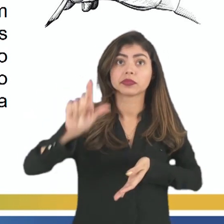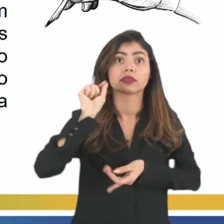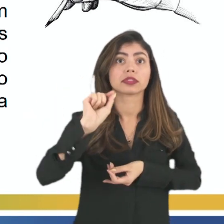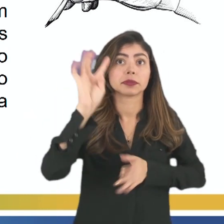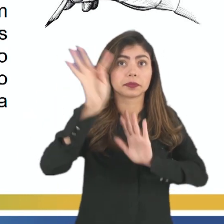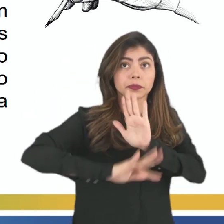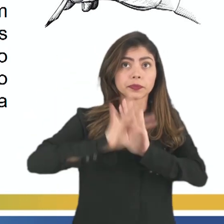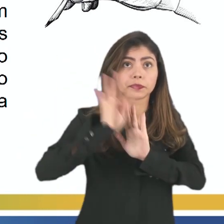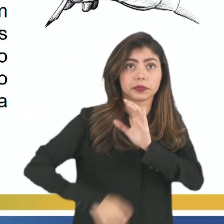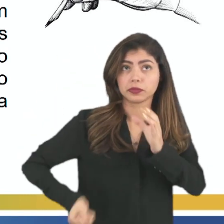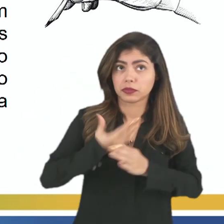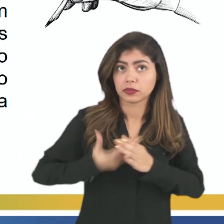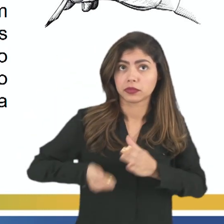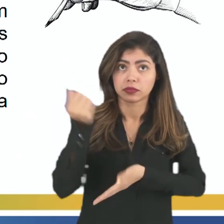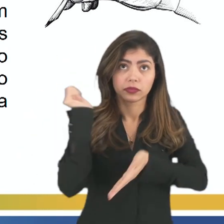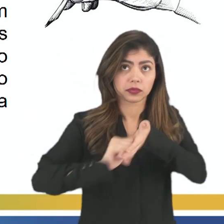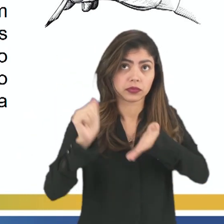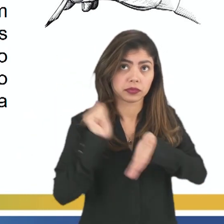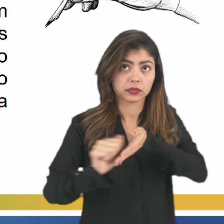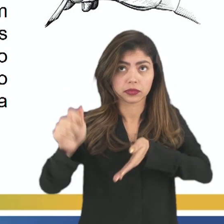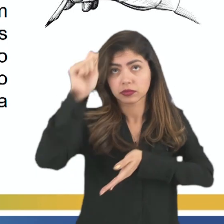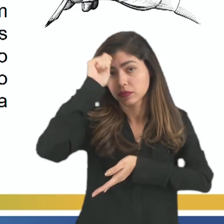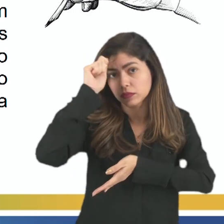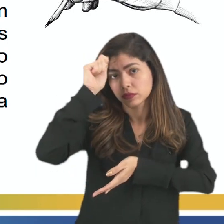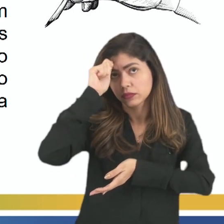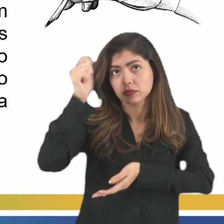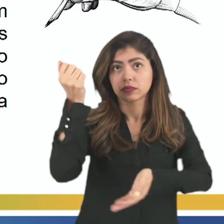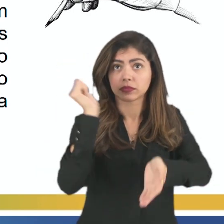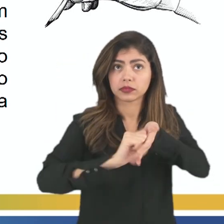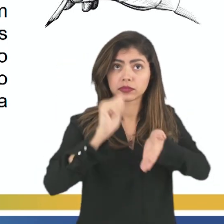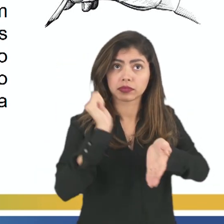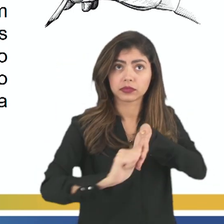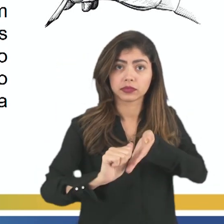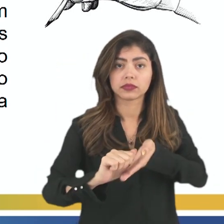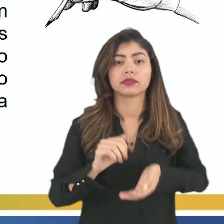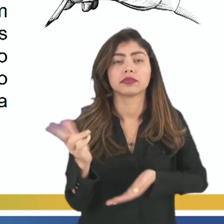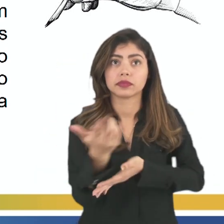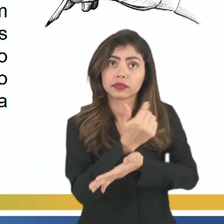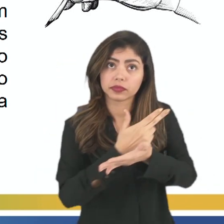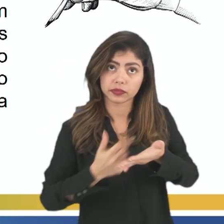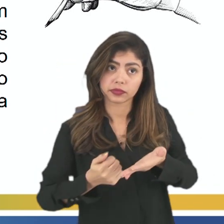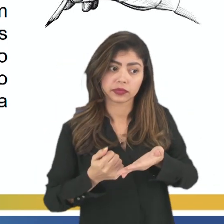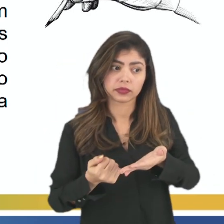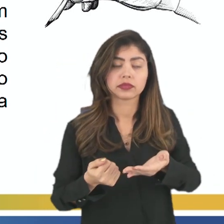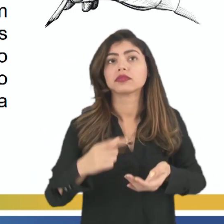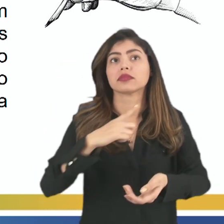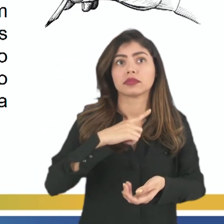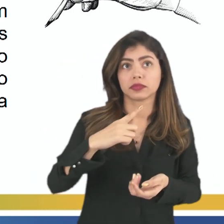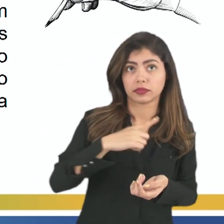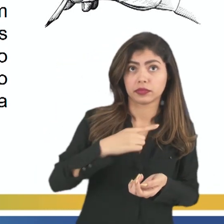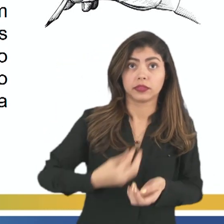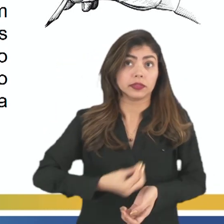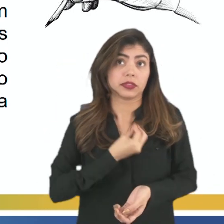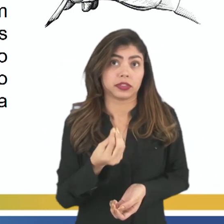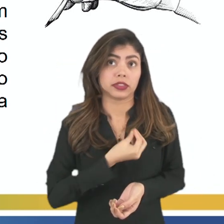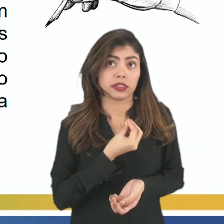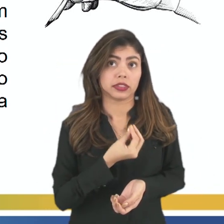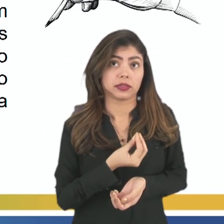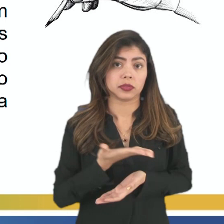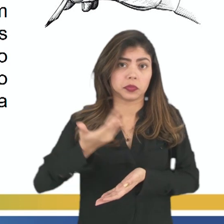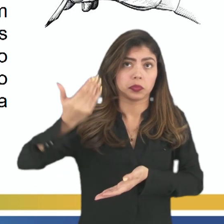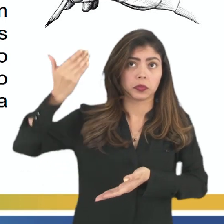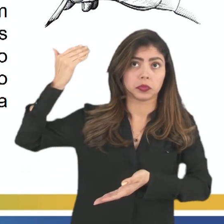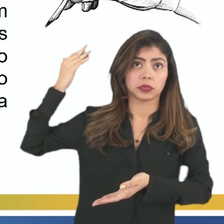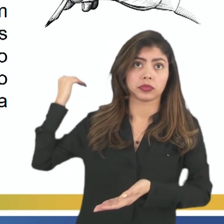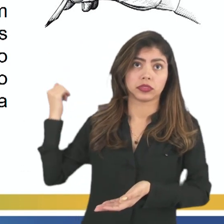são textos produzidos por escritores que dominam o ato de escrever como arte e revivem uma